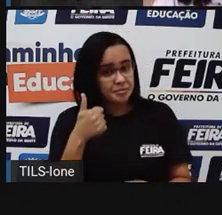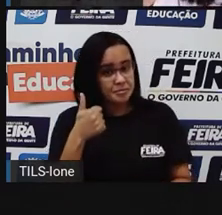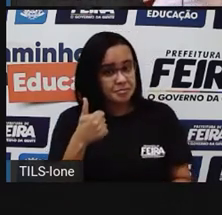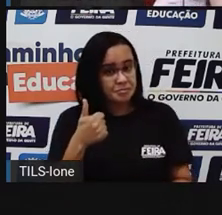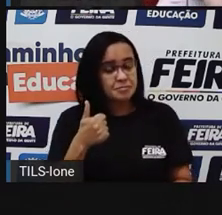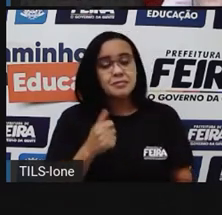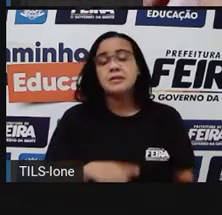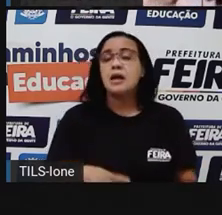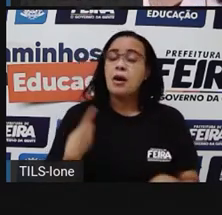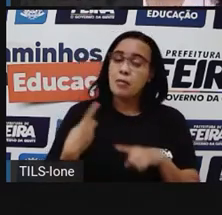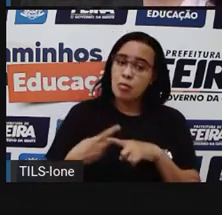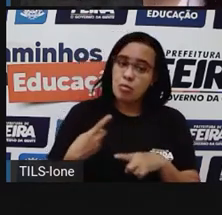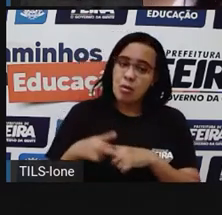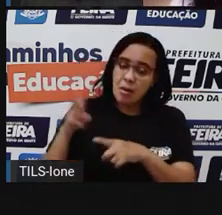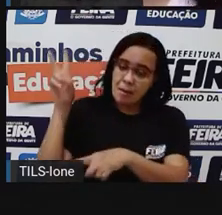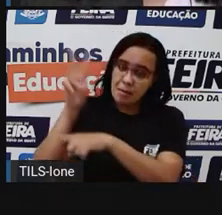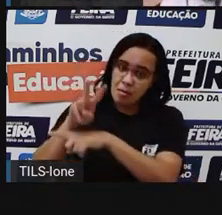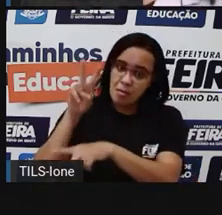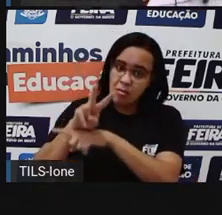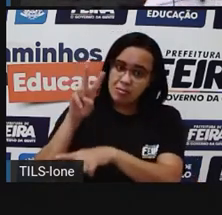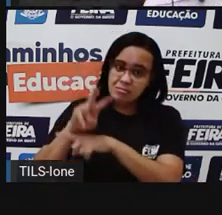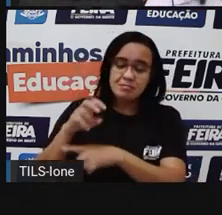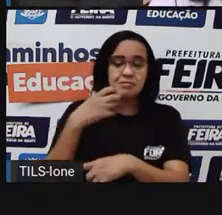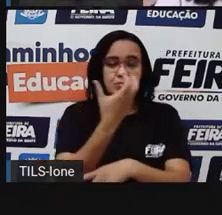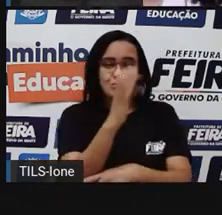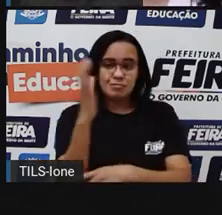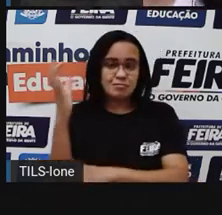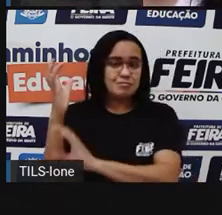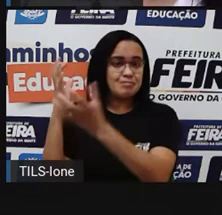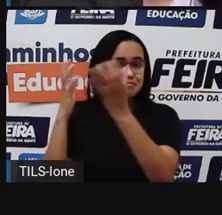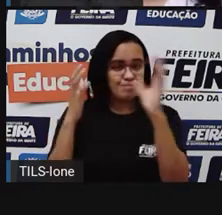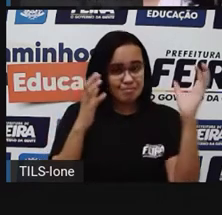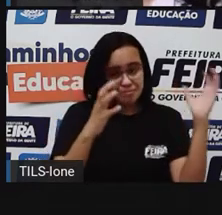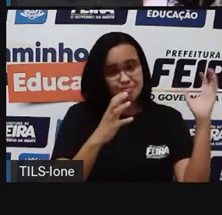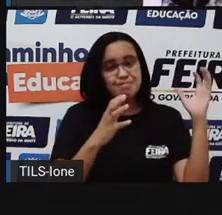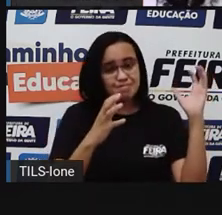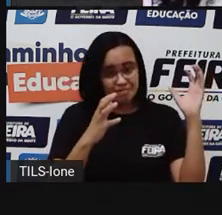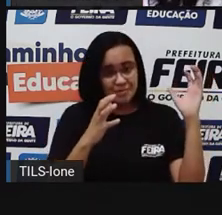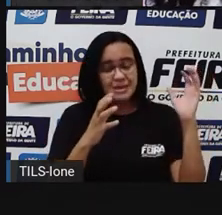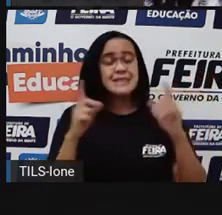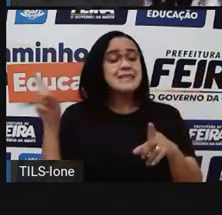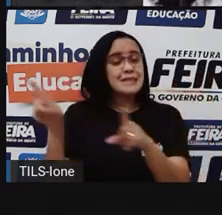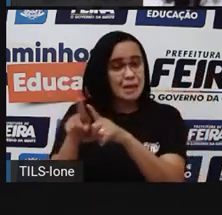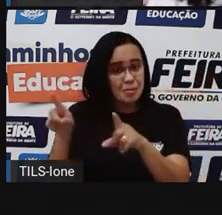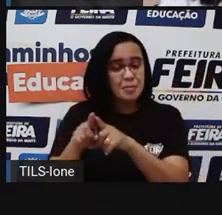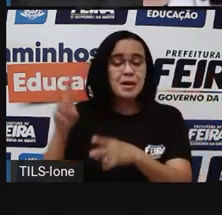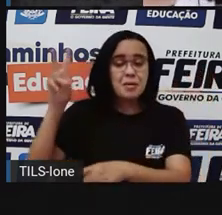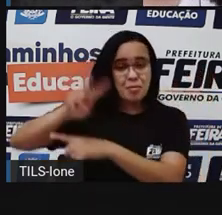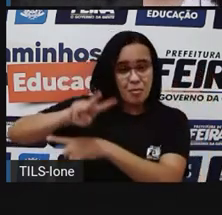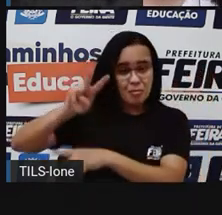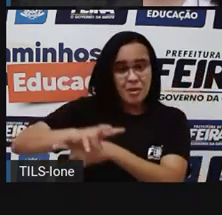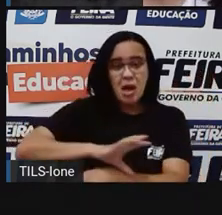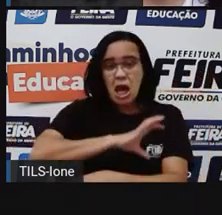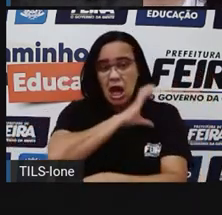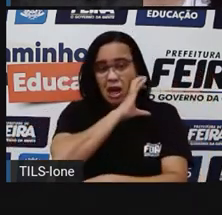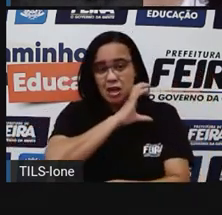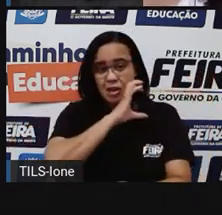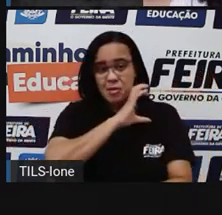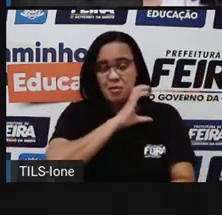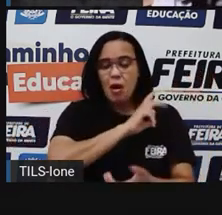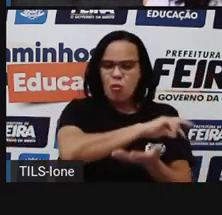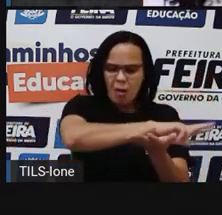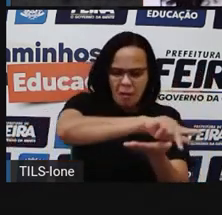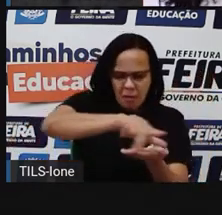floresta. Ela protege os animais, né? Então, ó, a Cuca é uma bruxinha simpática e protetora da floresta.